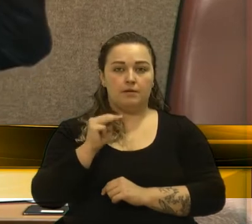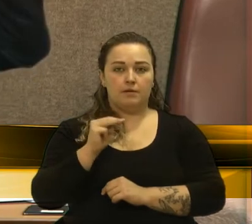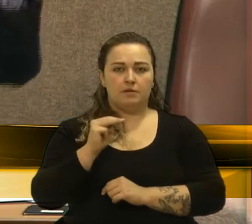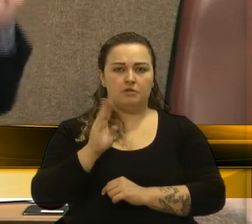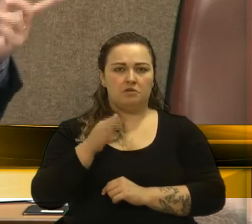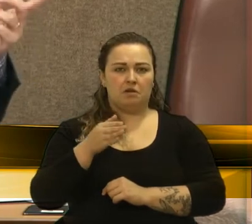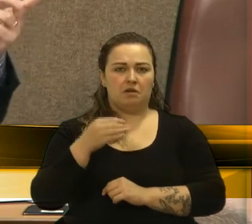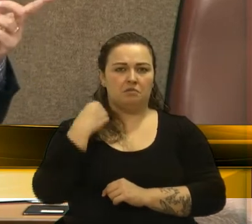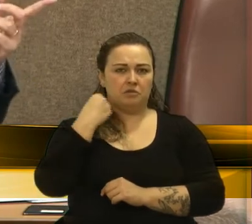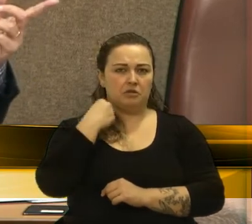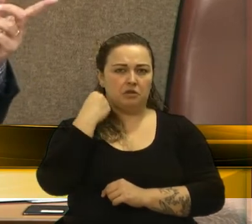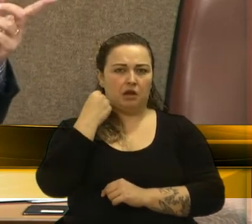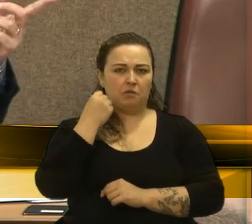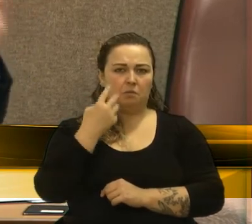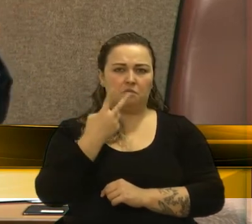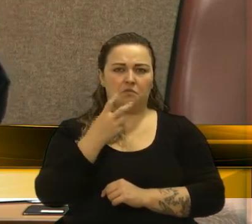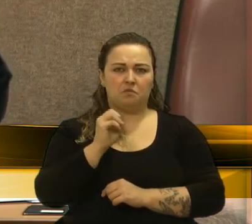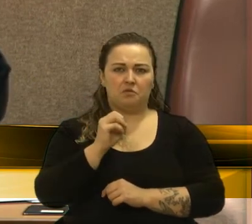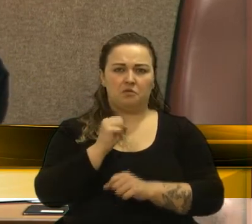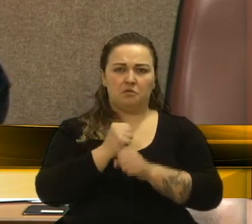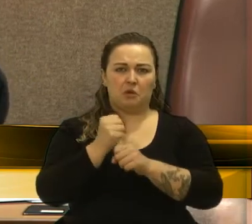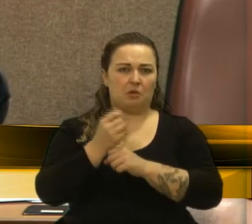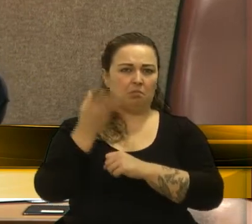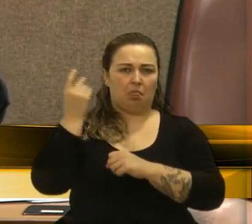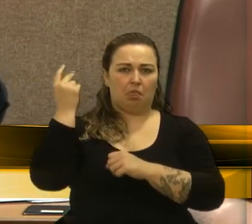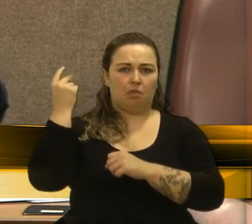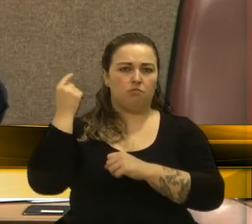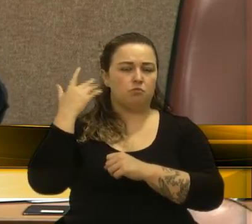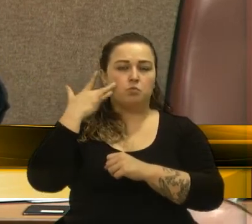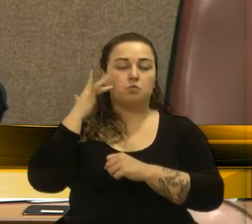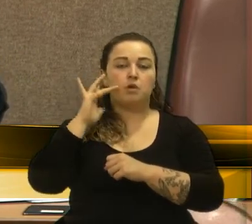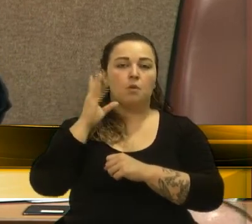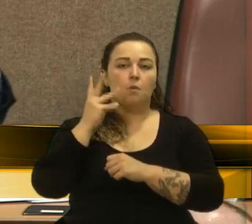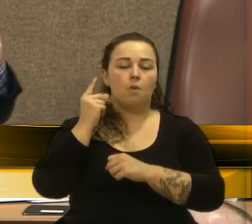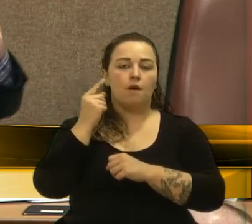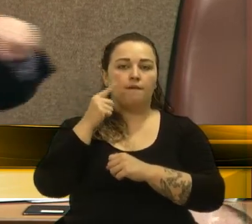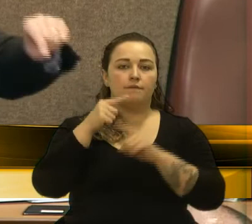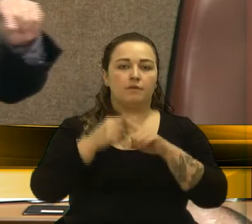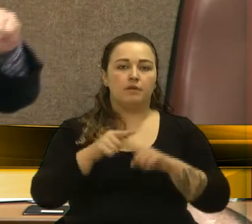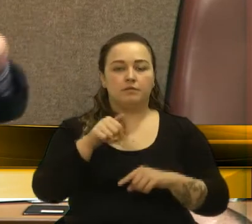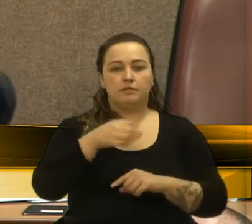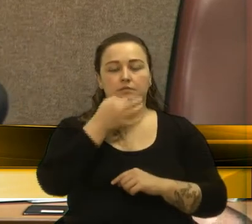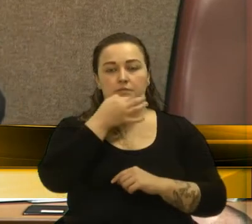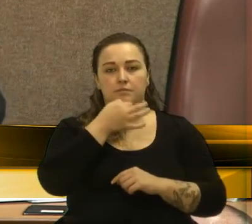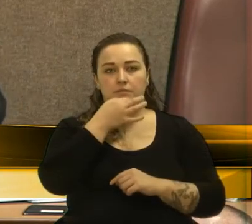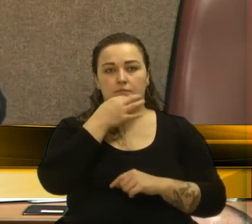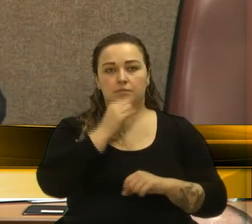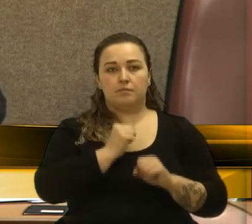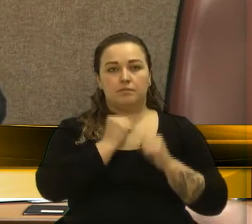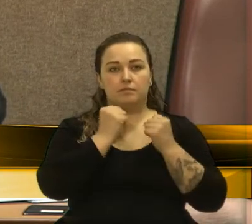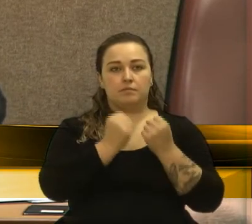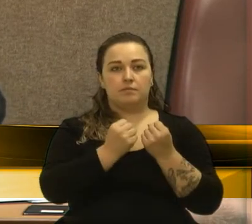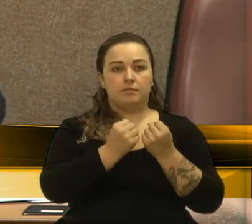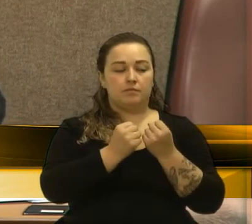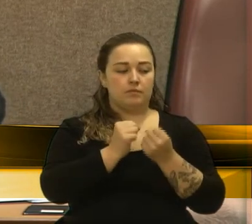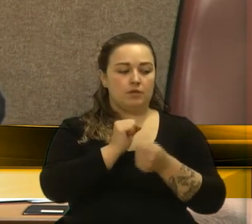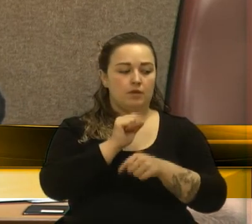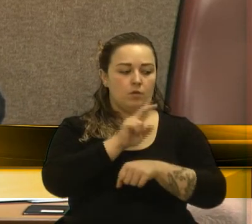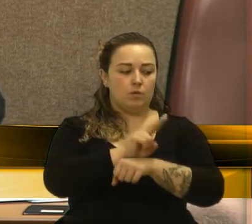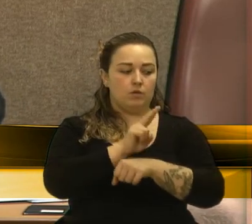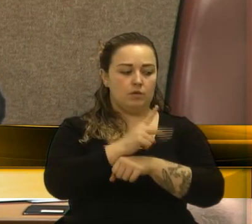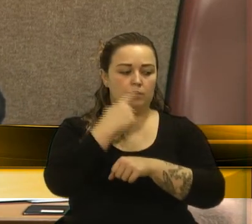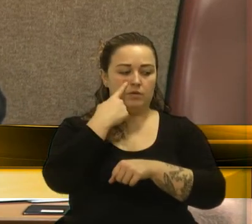uns vinte e tantos anos, eu não sei quantas vezes ele esteve em Caxias do Sul defendendo aqui os interesses.